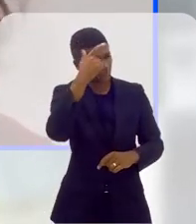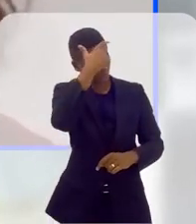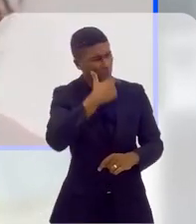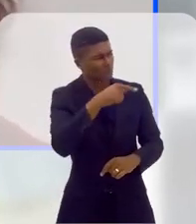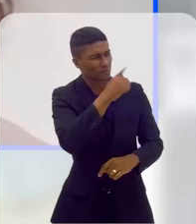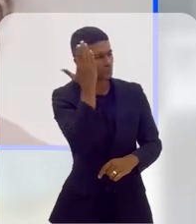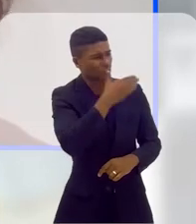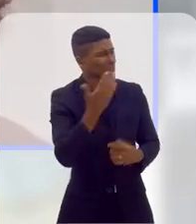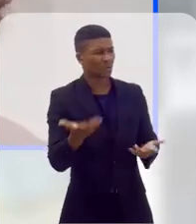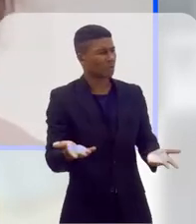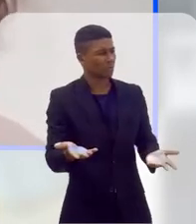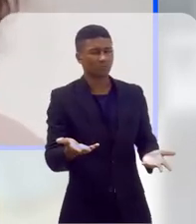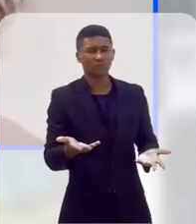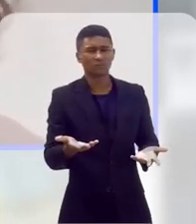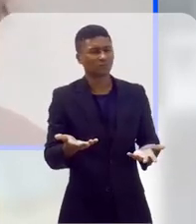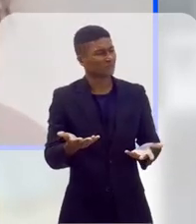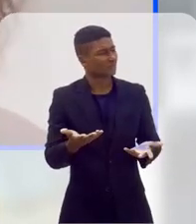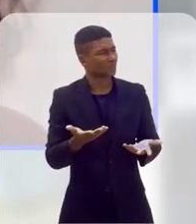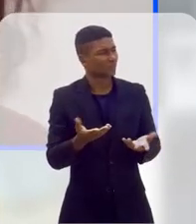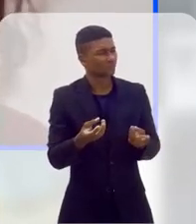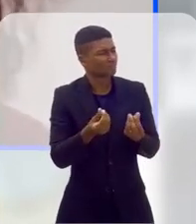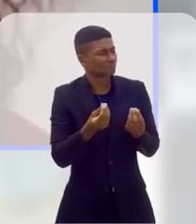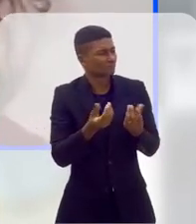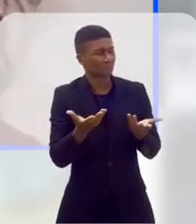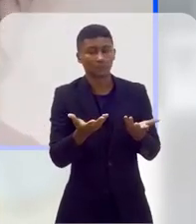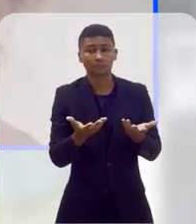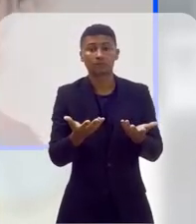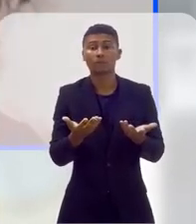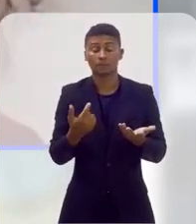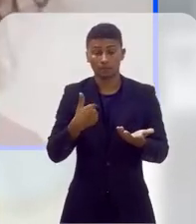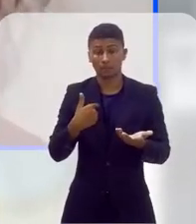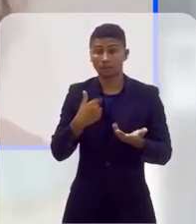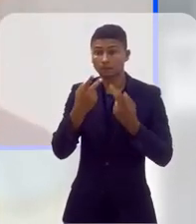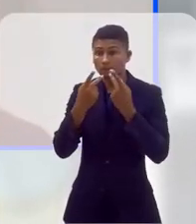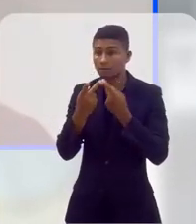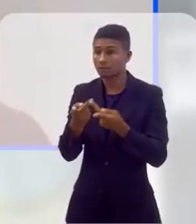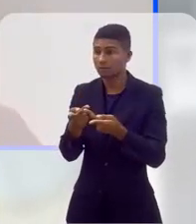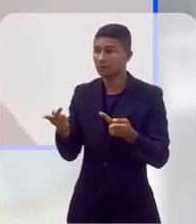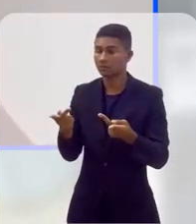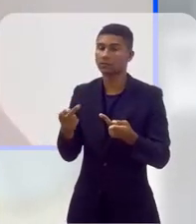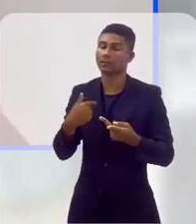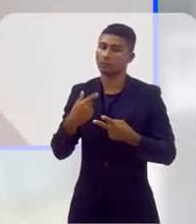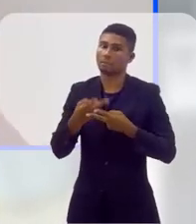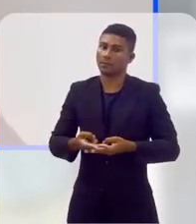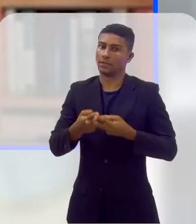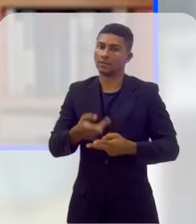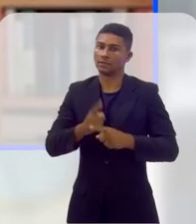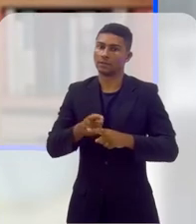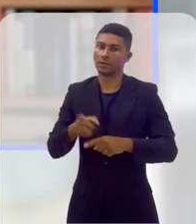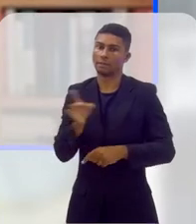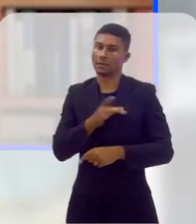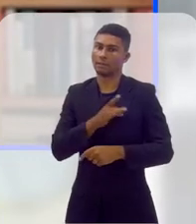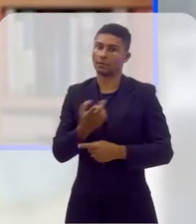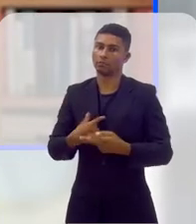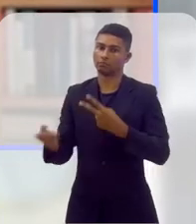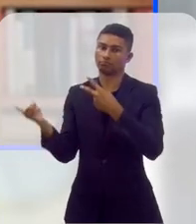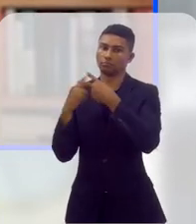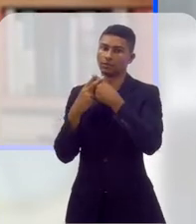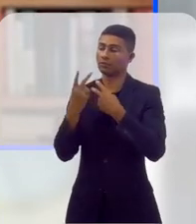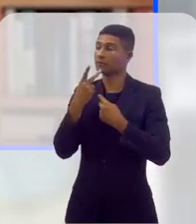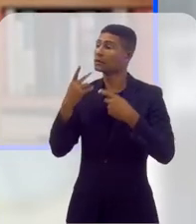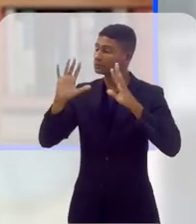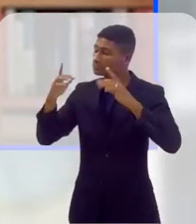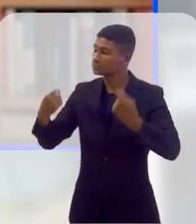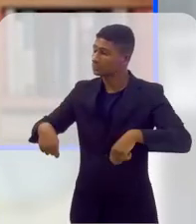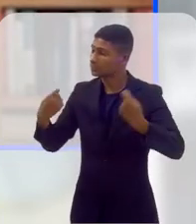vai dar em nada, você só nos vai dar trabalho. E eu falei pra gente com muita paciência, com medo de ser preso por desacato, falei, mas a gente precisa